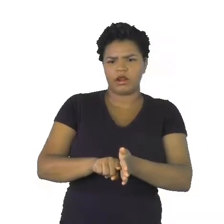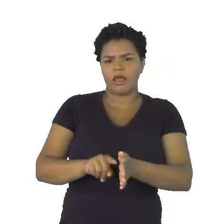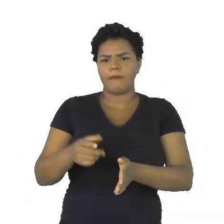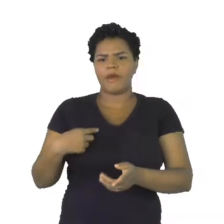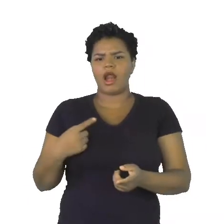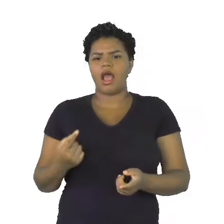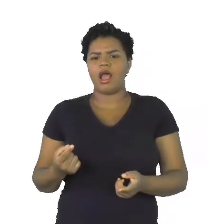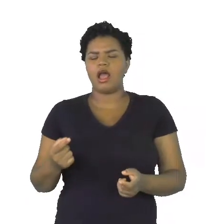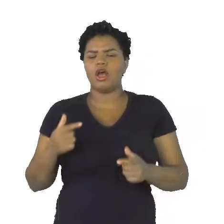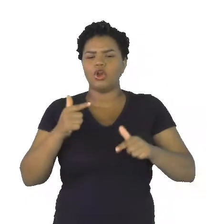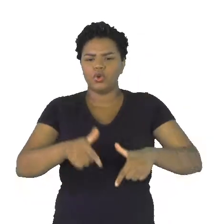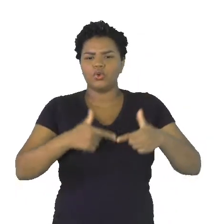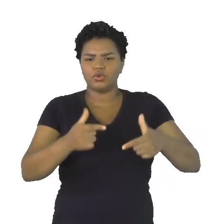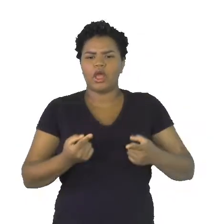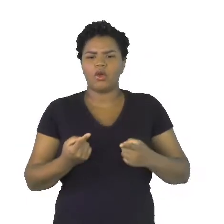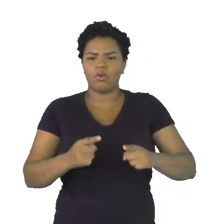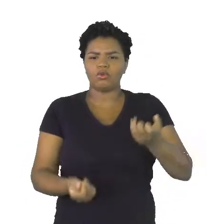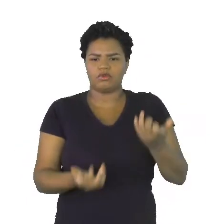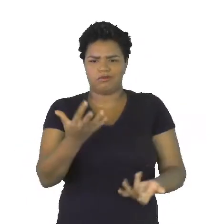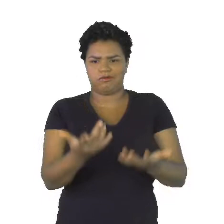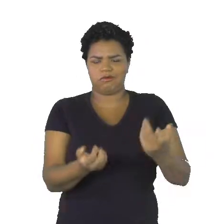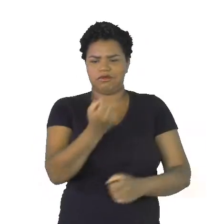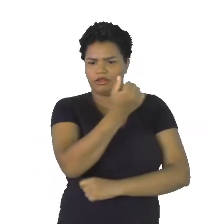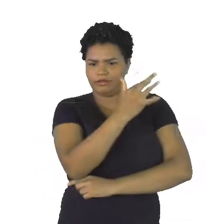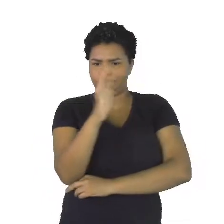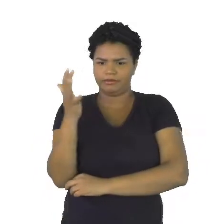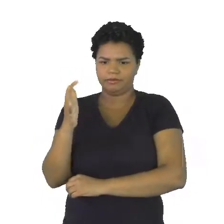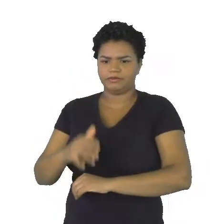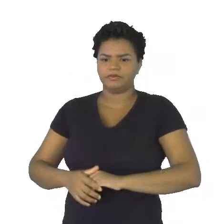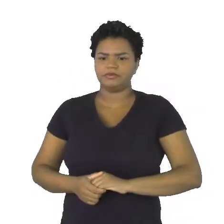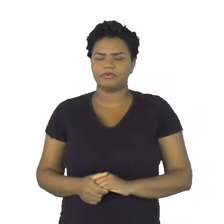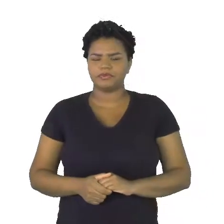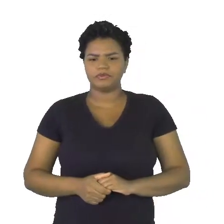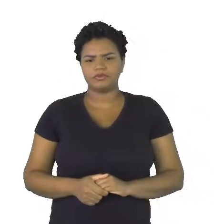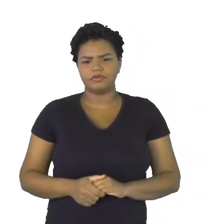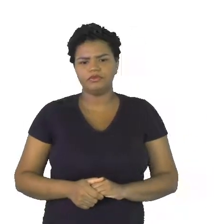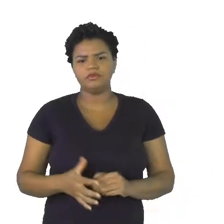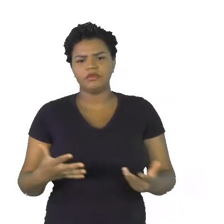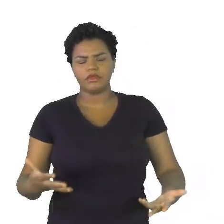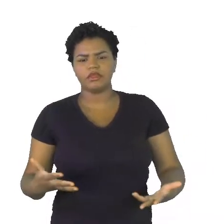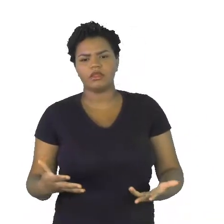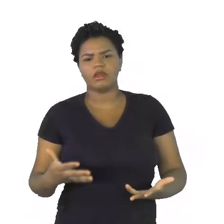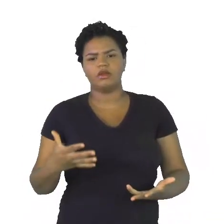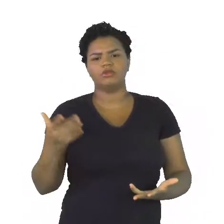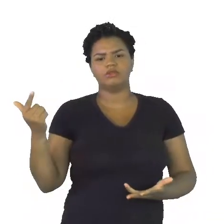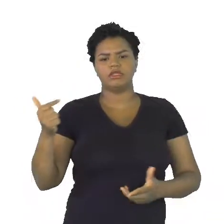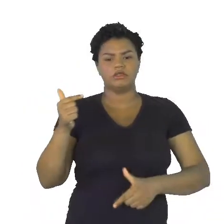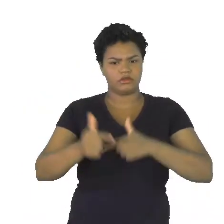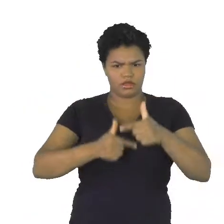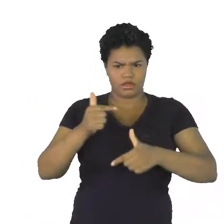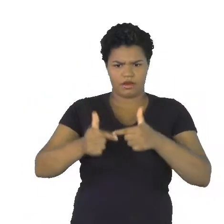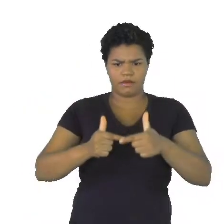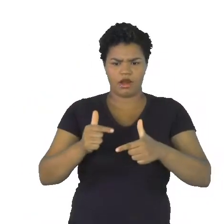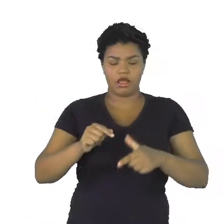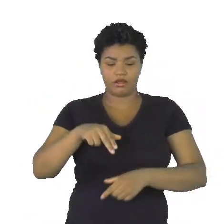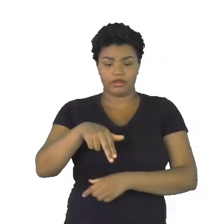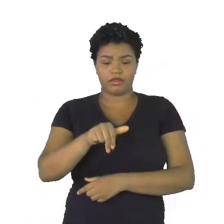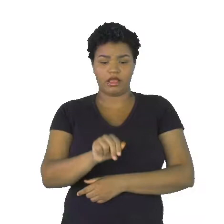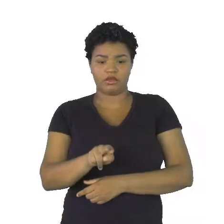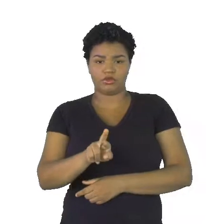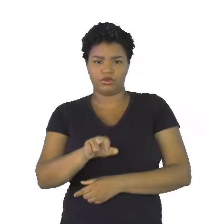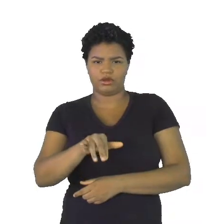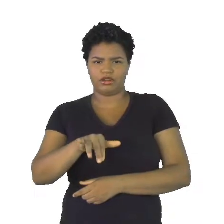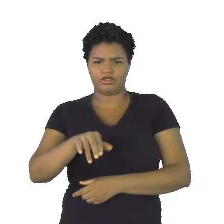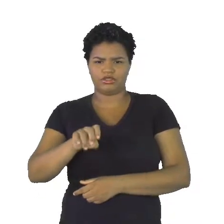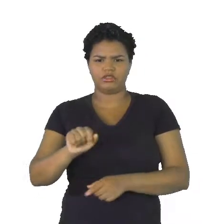incêndios florestais. Meninos, nessa operação, o Naturatins trabalha ali em conjunto com outros